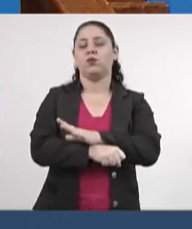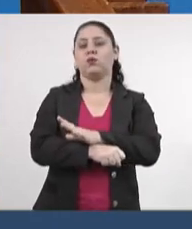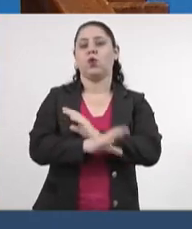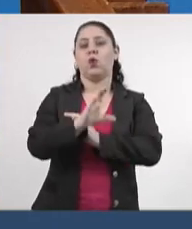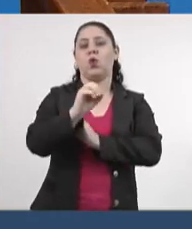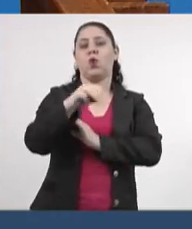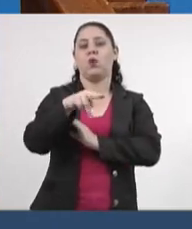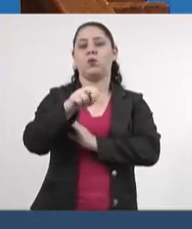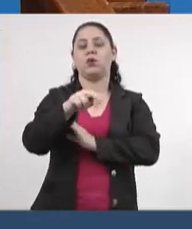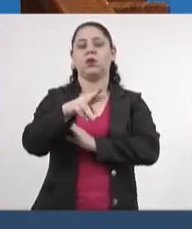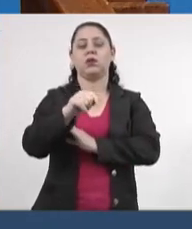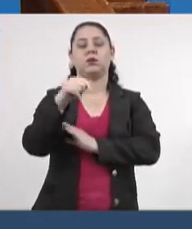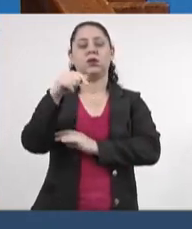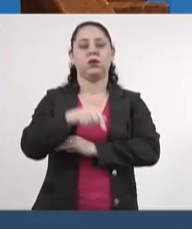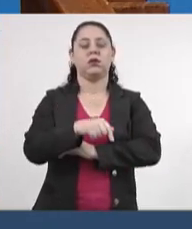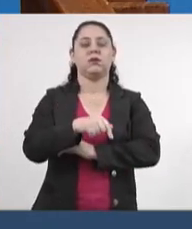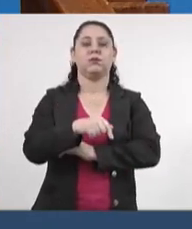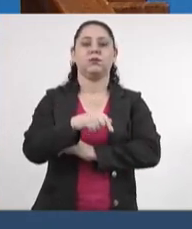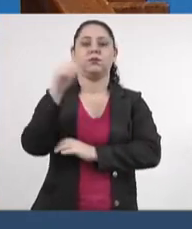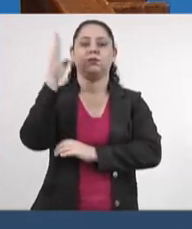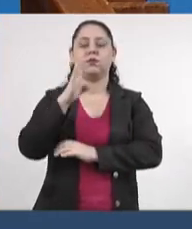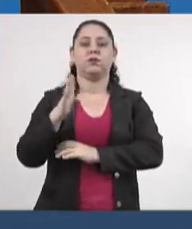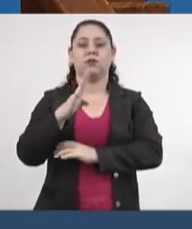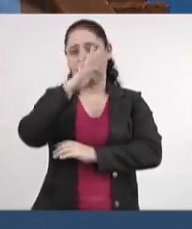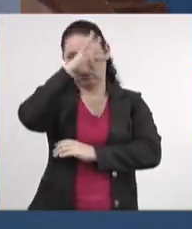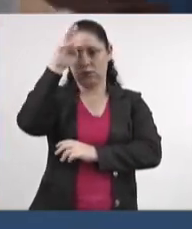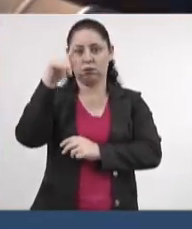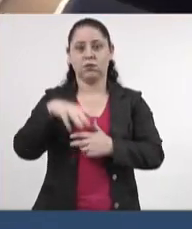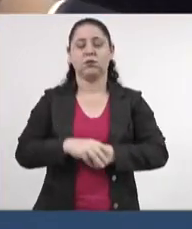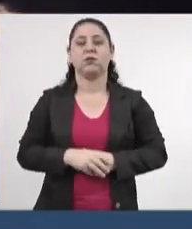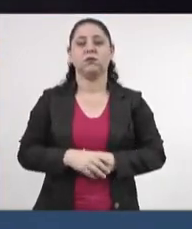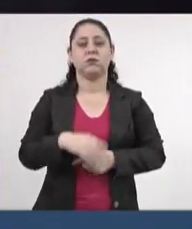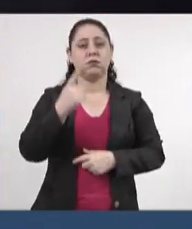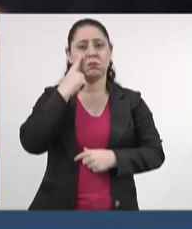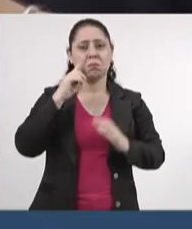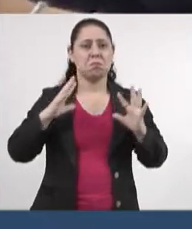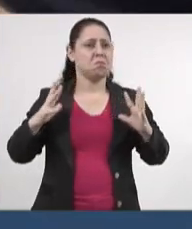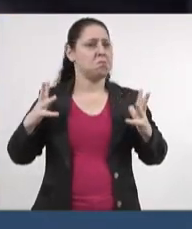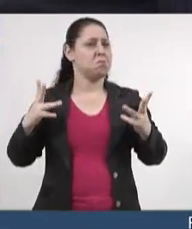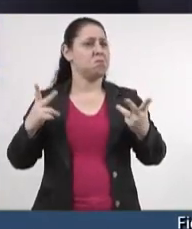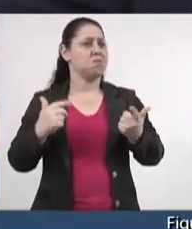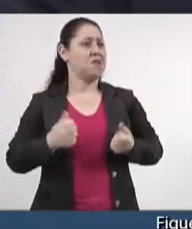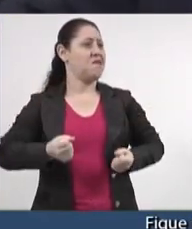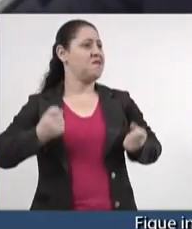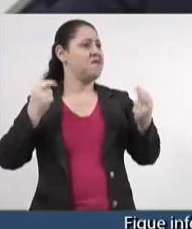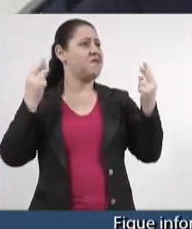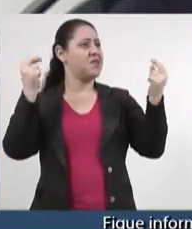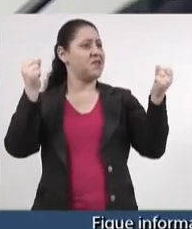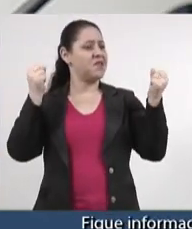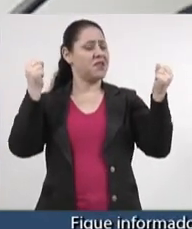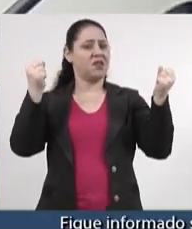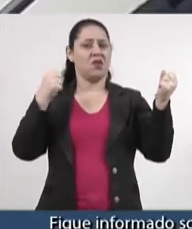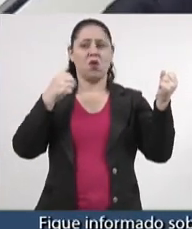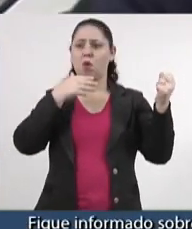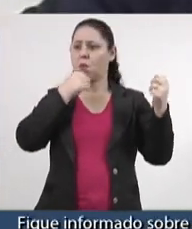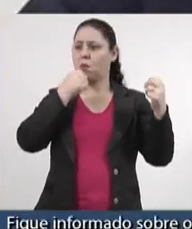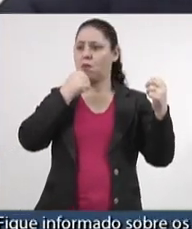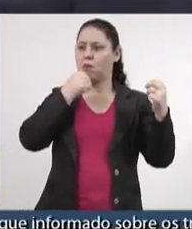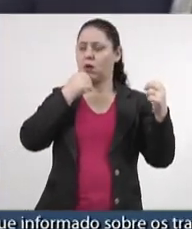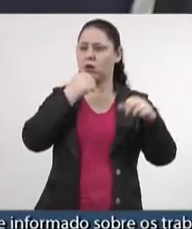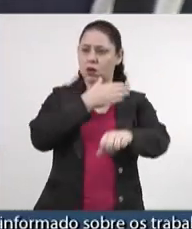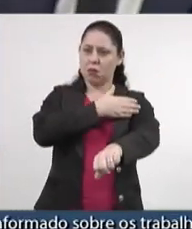Brasil e no nosso Mato Grosso do Sul. E você vê que todos estão comemorando, menos o menininho